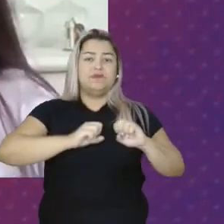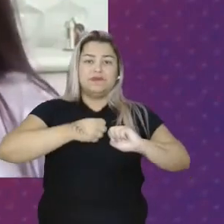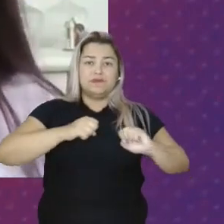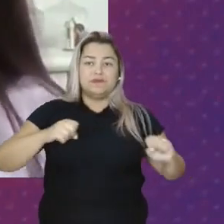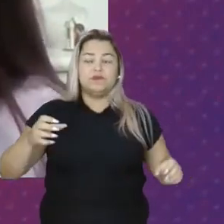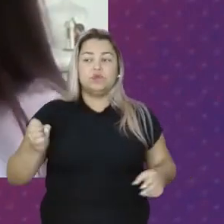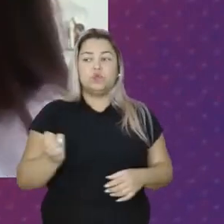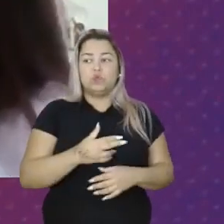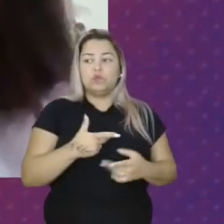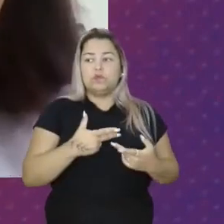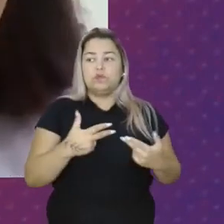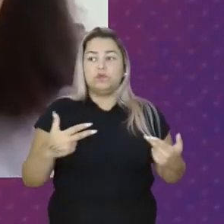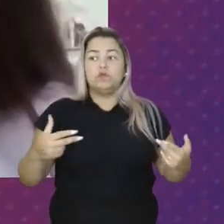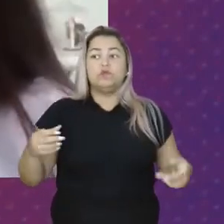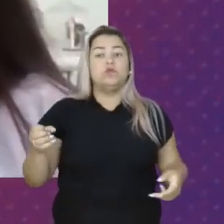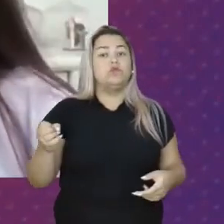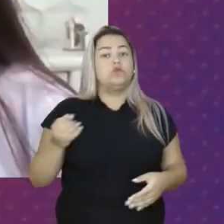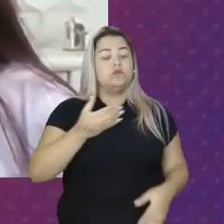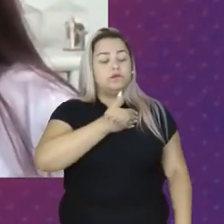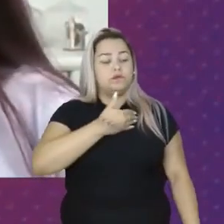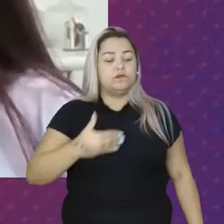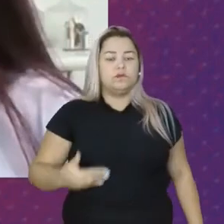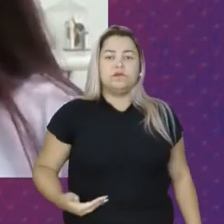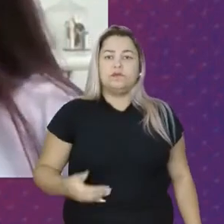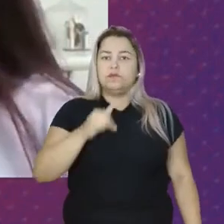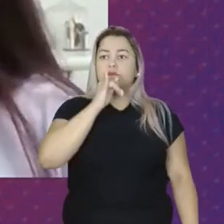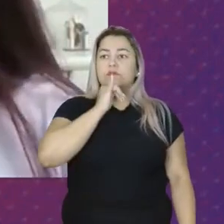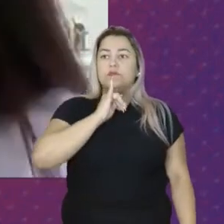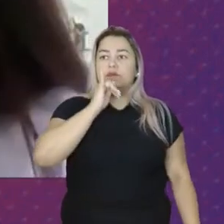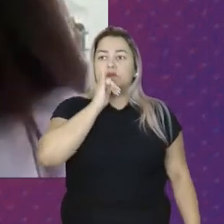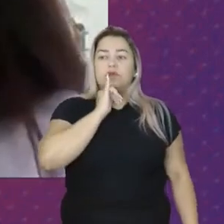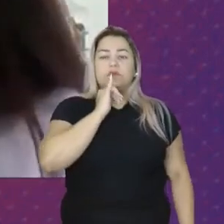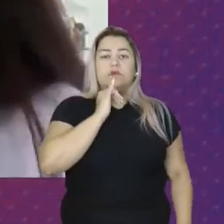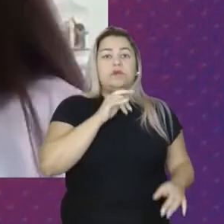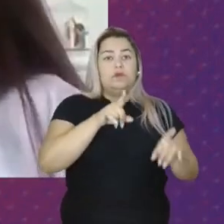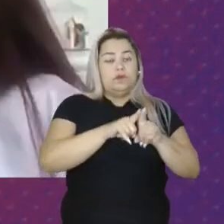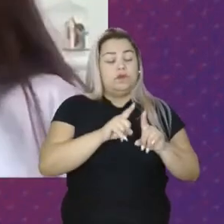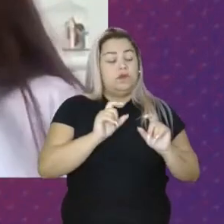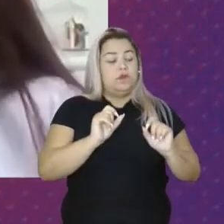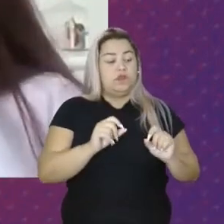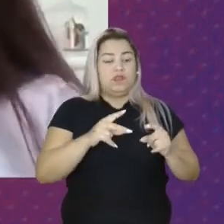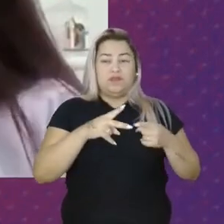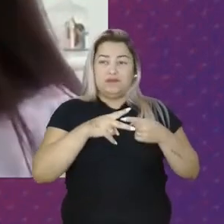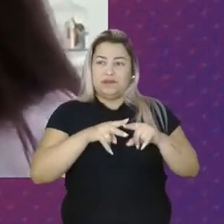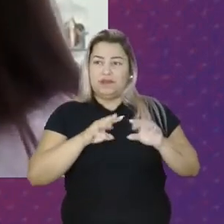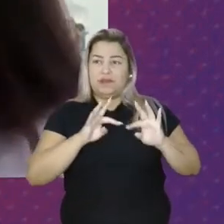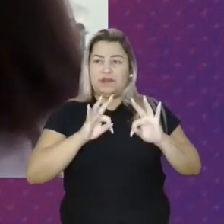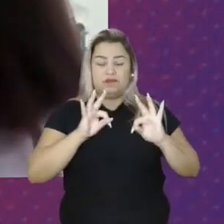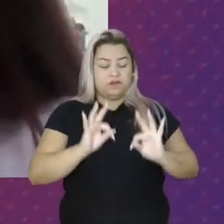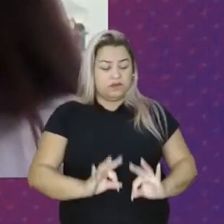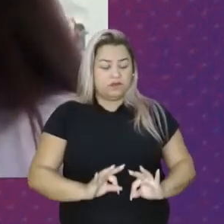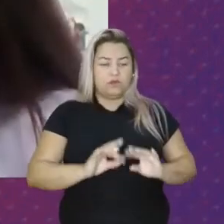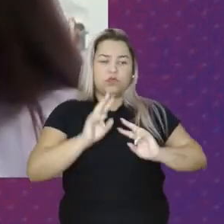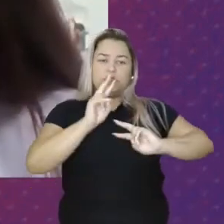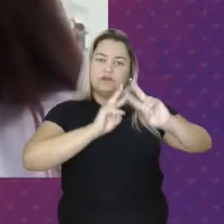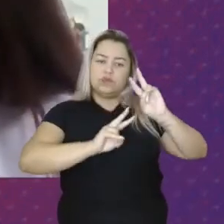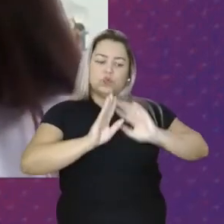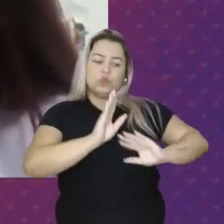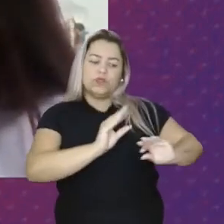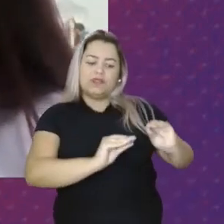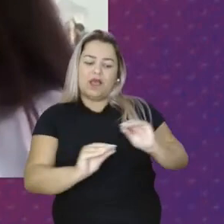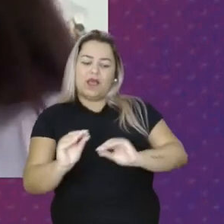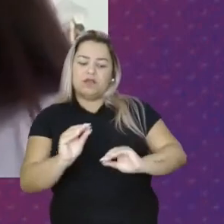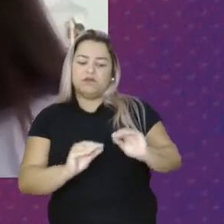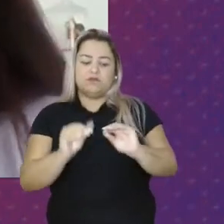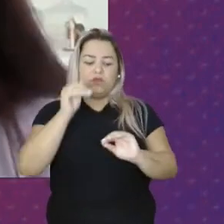novidades Do nosso Novo governo Por exemplo Investimento Em assistência Técnica Com esse olhar Para nós Mulheres Do